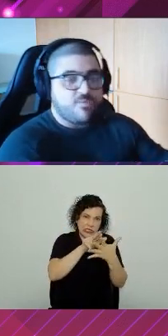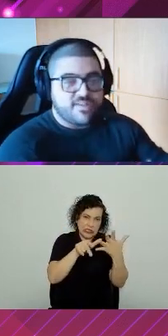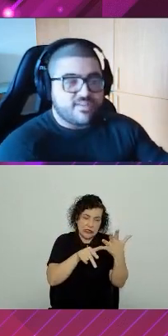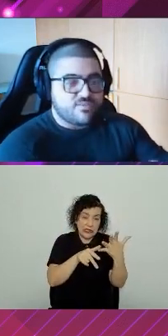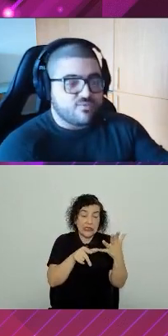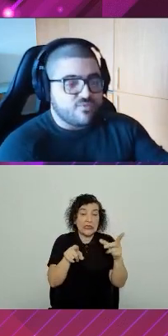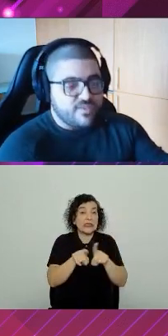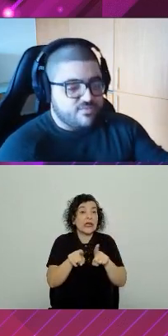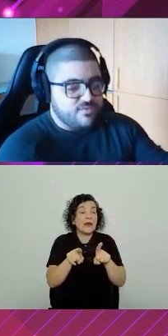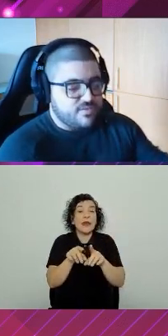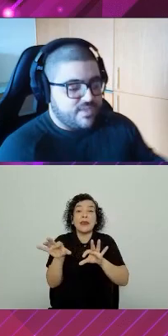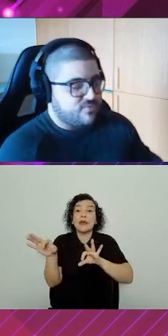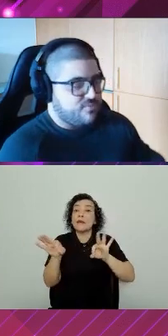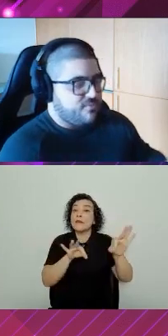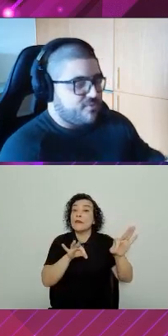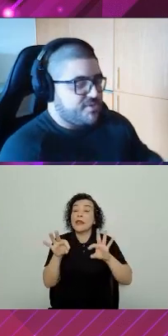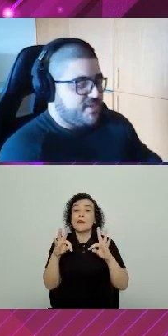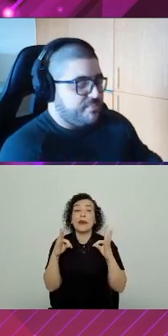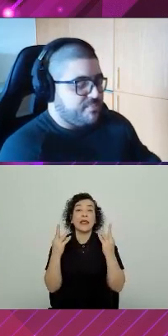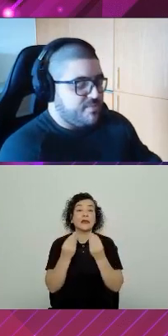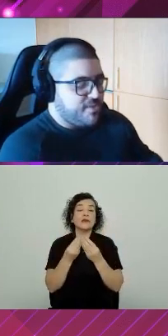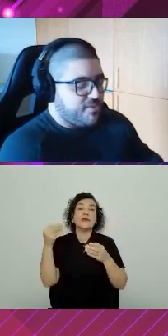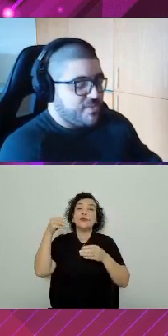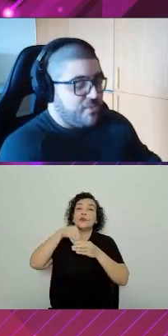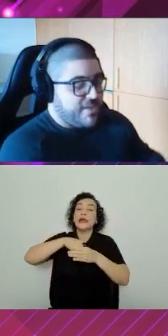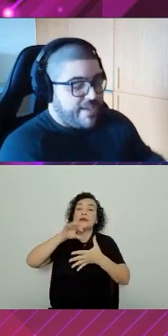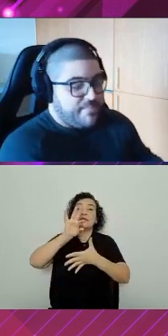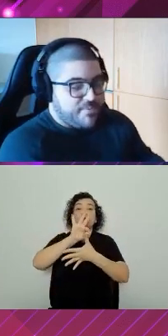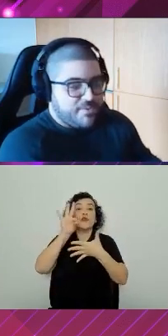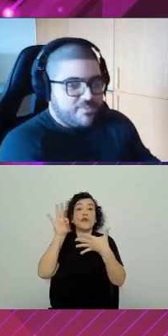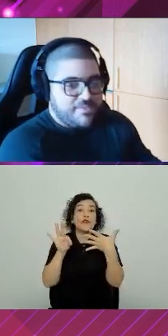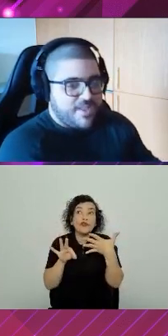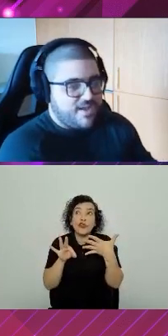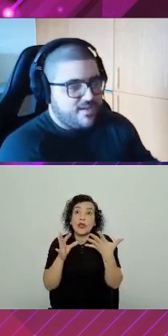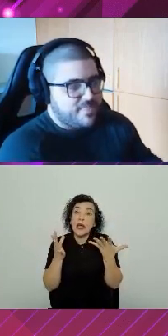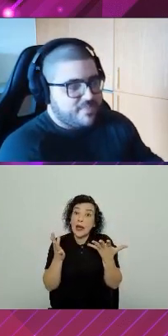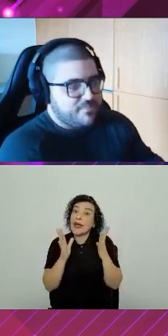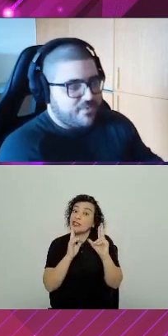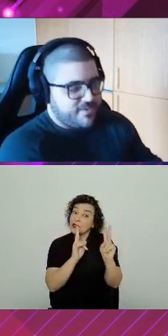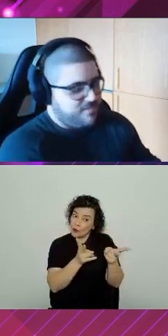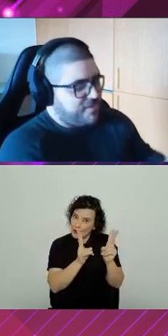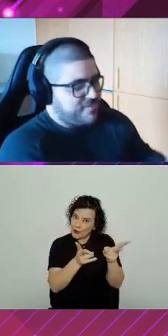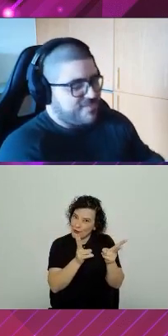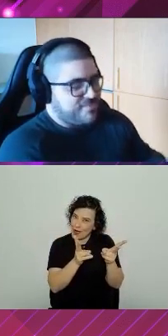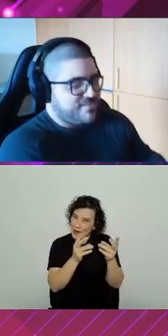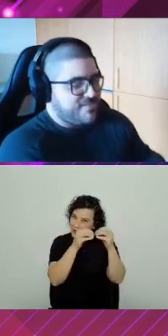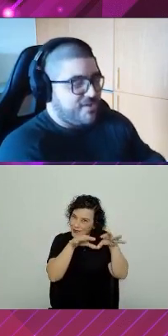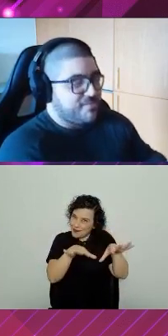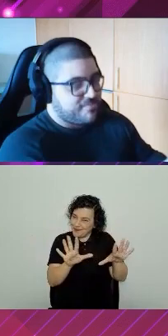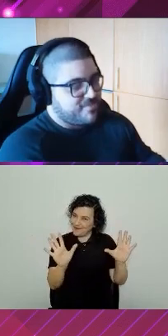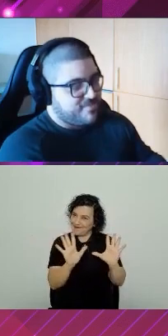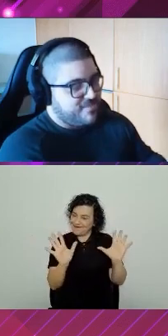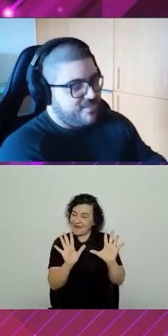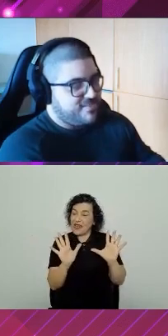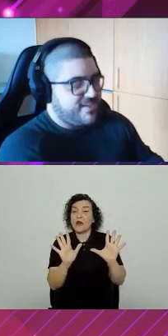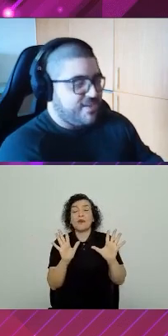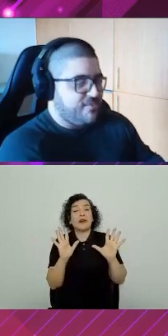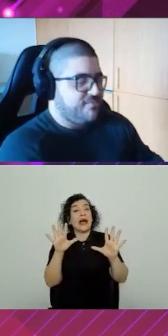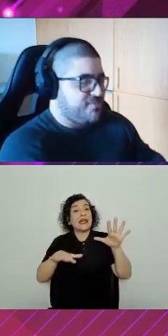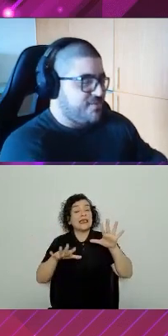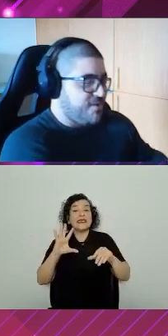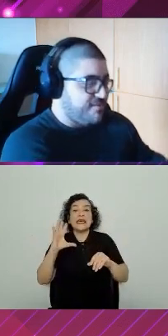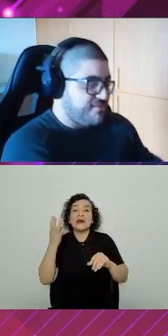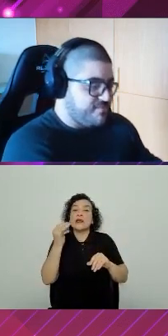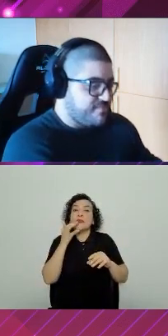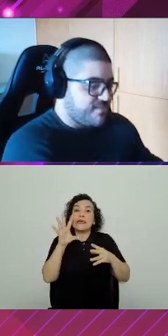Como é que eu vou fazer tudo isso dentro do meu front-end, de modo que eu não quebre o que eu tenho lá. Porque o que acontece muitas vezes, olha, eu inseri